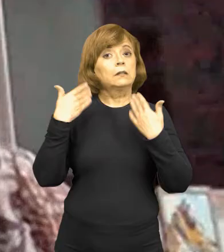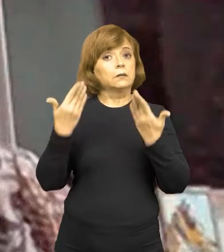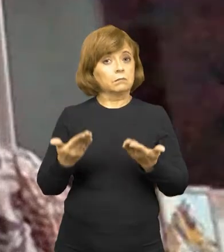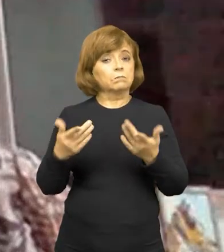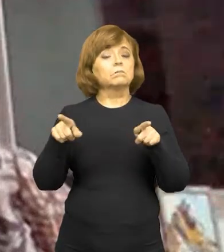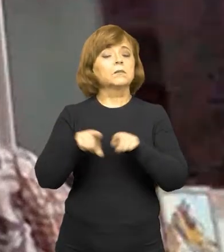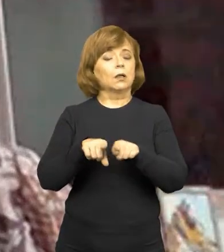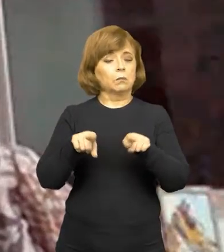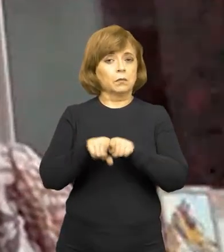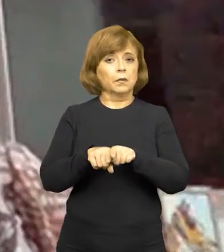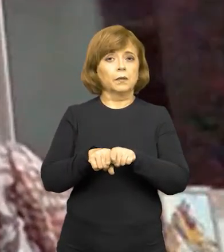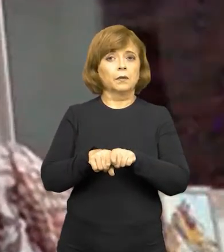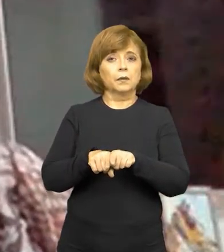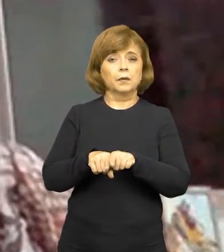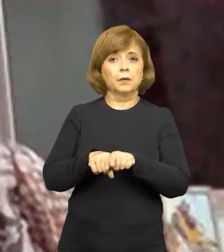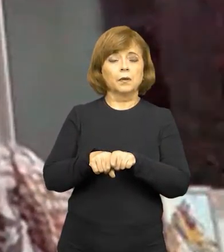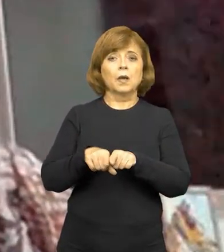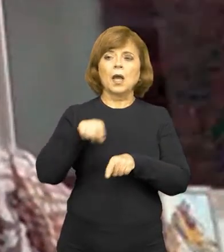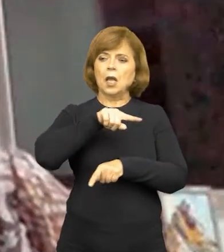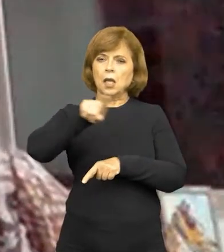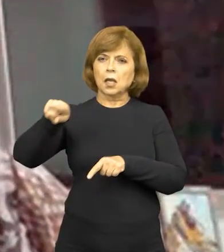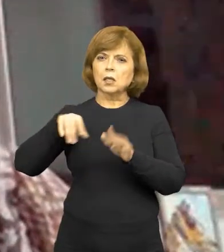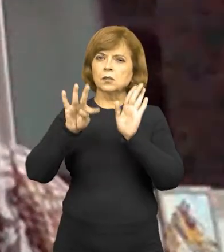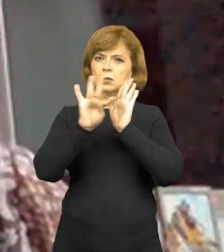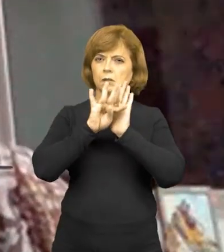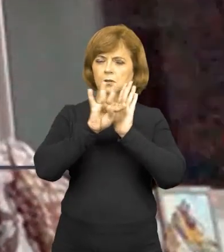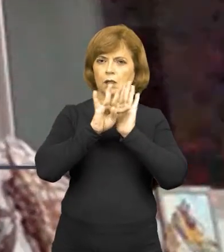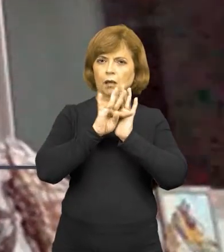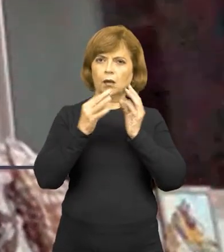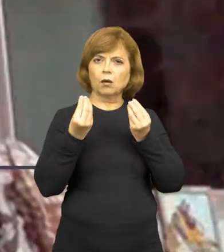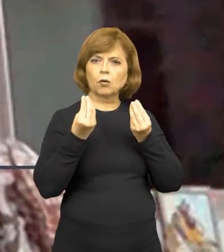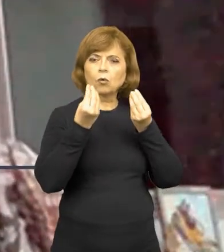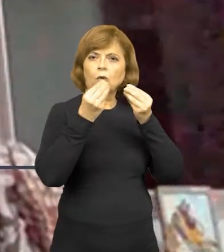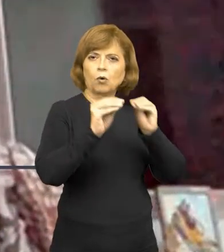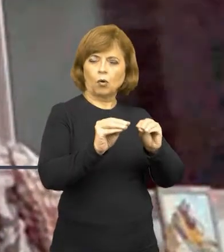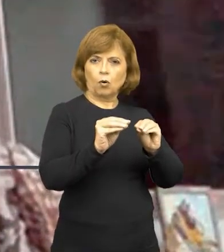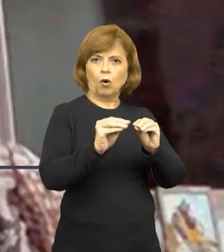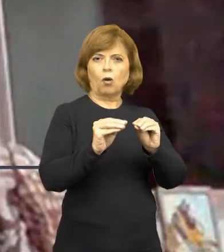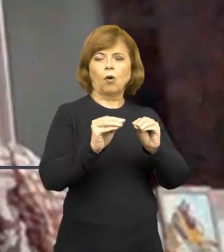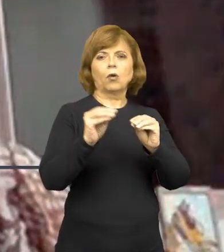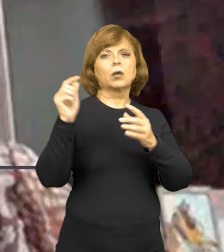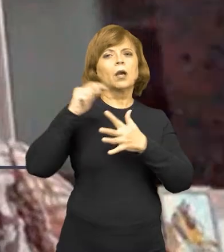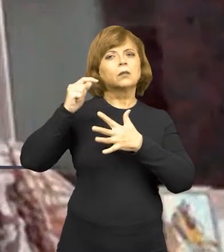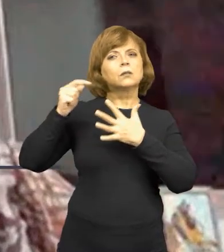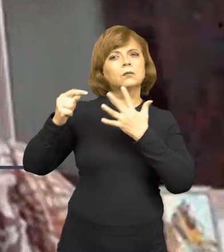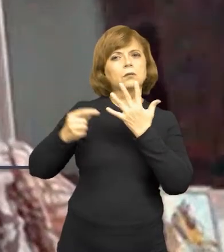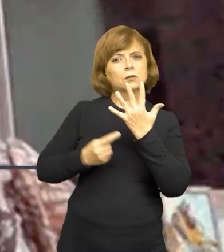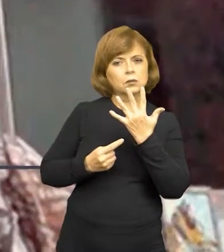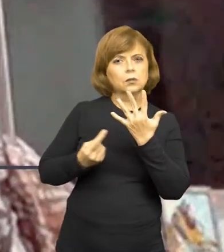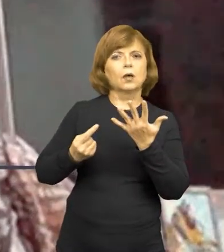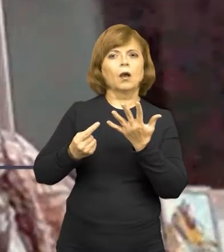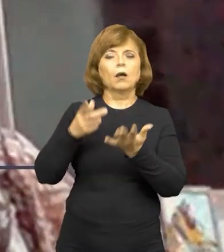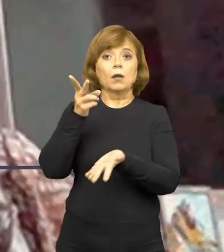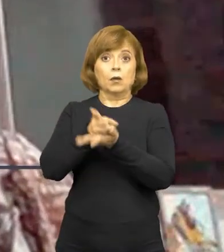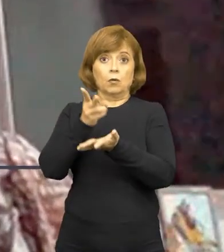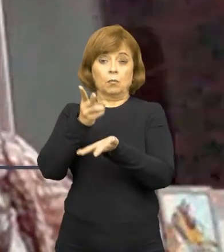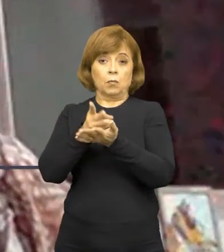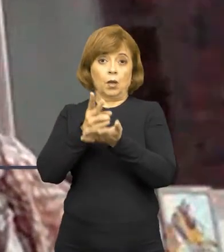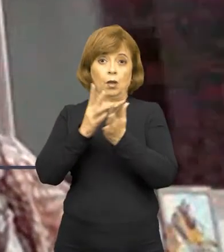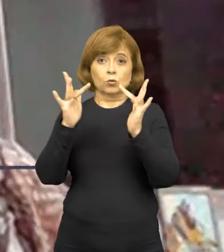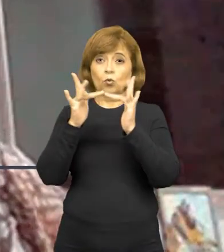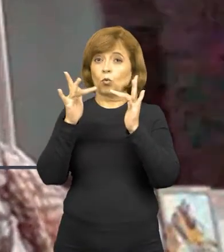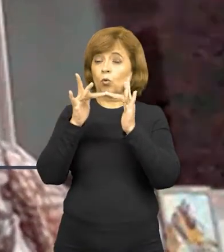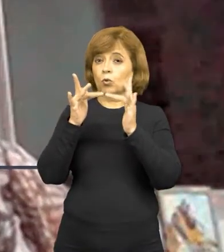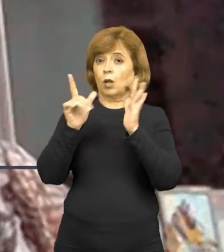Inclusive, eles colocavam em suas redes sociais, inclusive mesmo no próprio